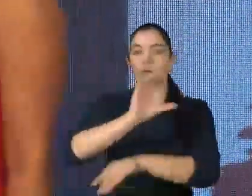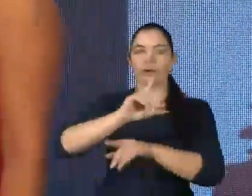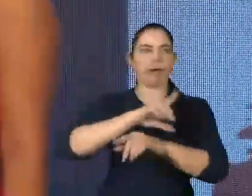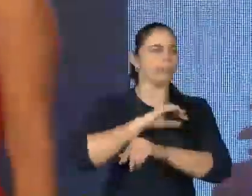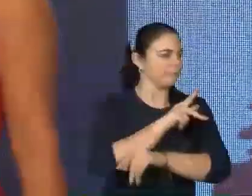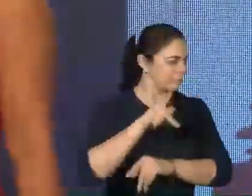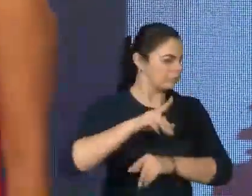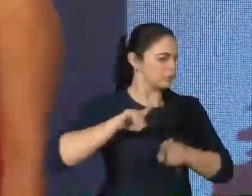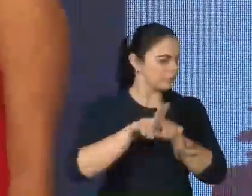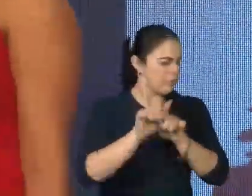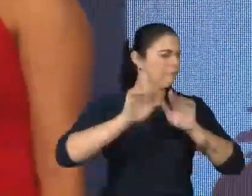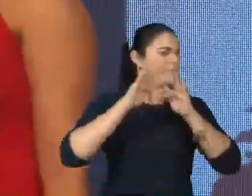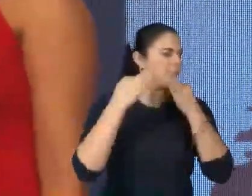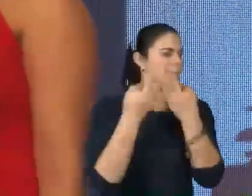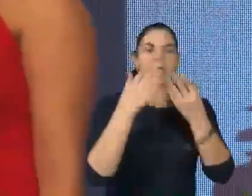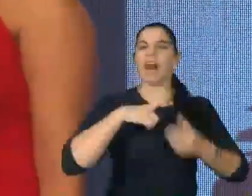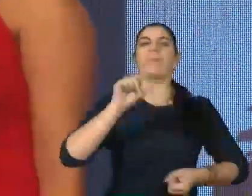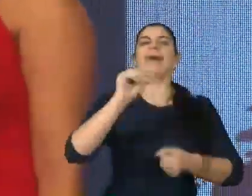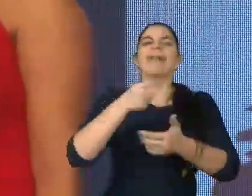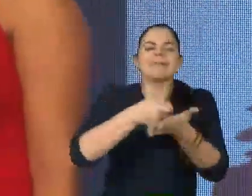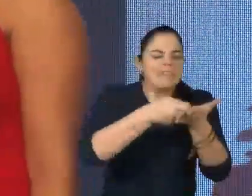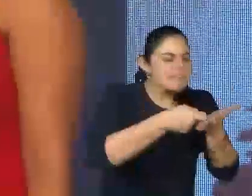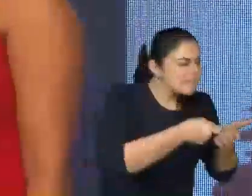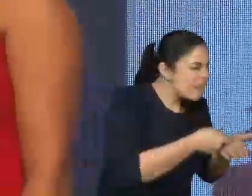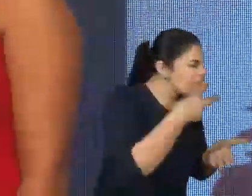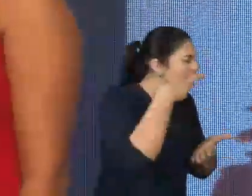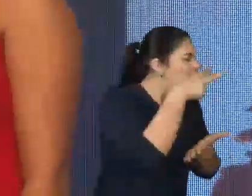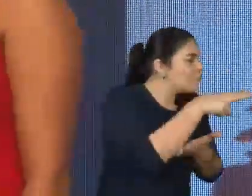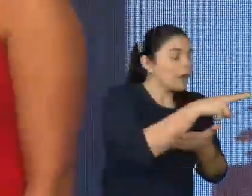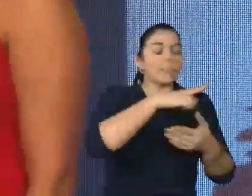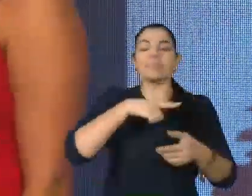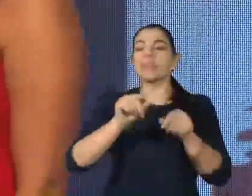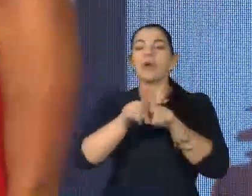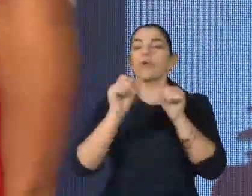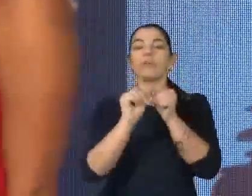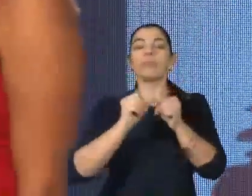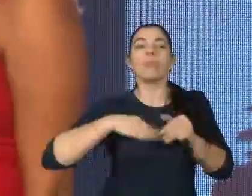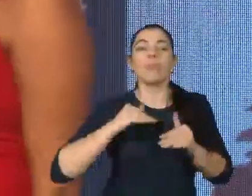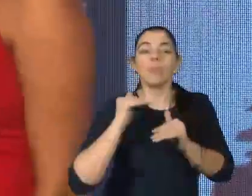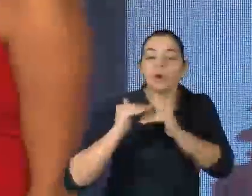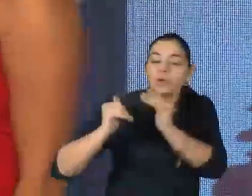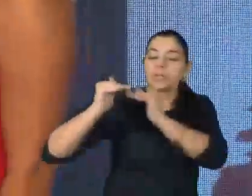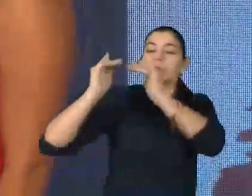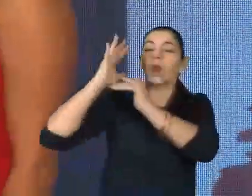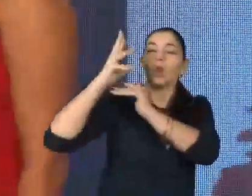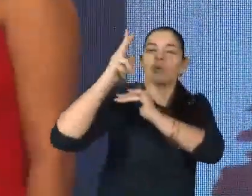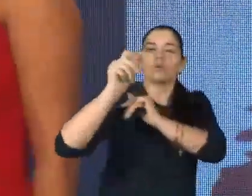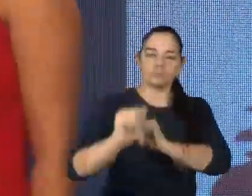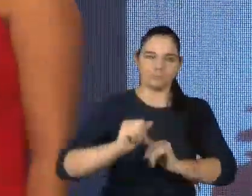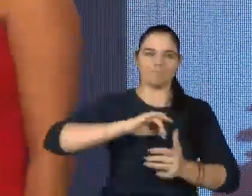professor, com a família, para tentar encontrar soluções dentro desse novo processo para todo mundo. E